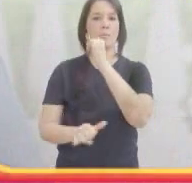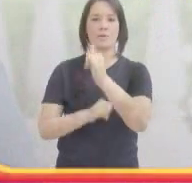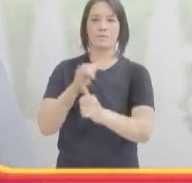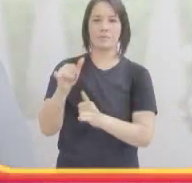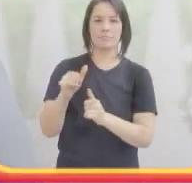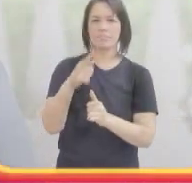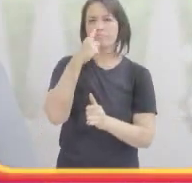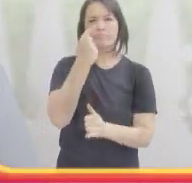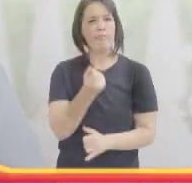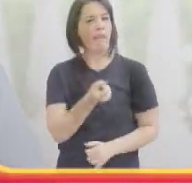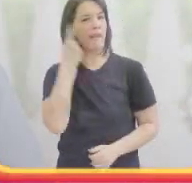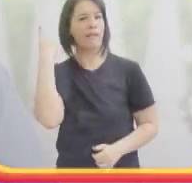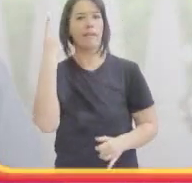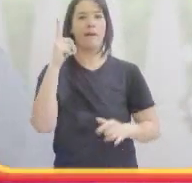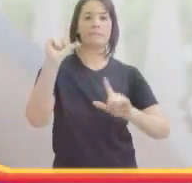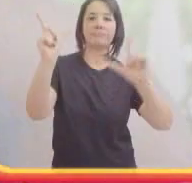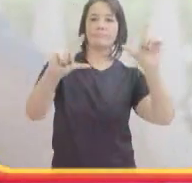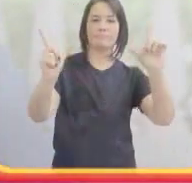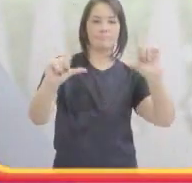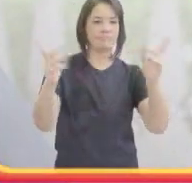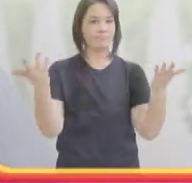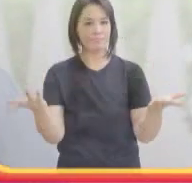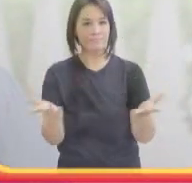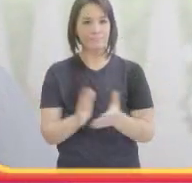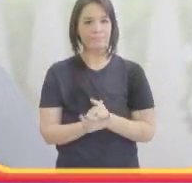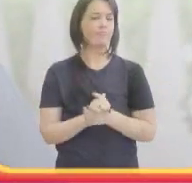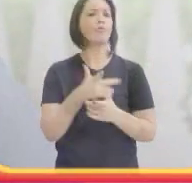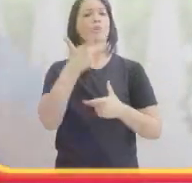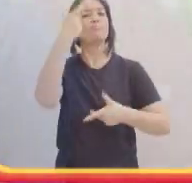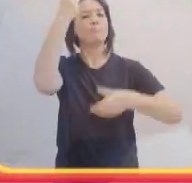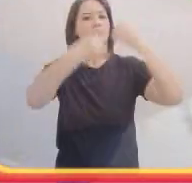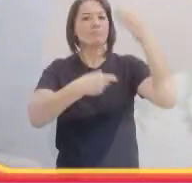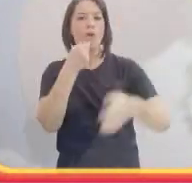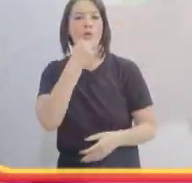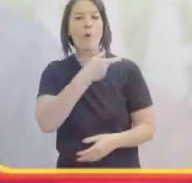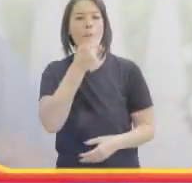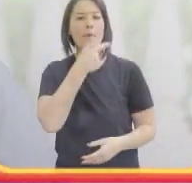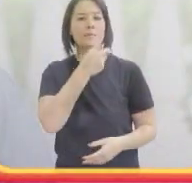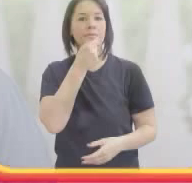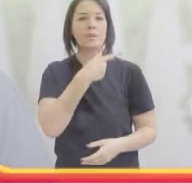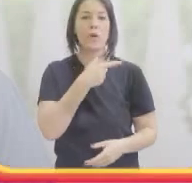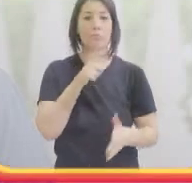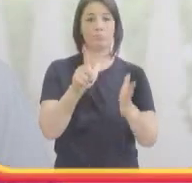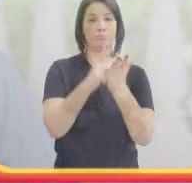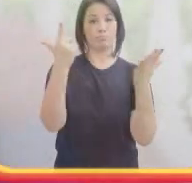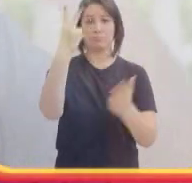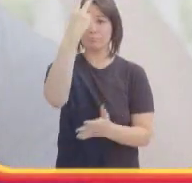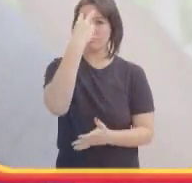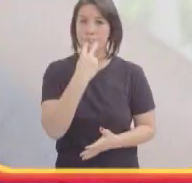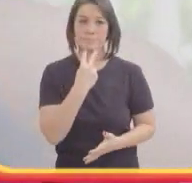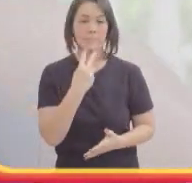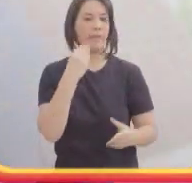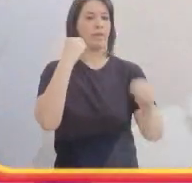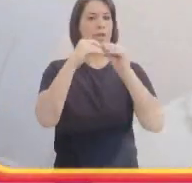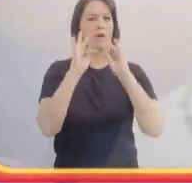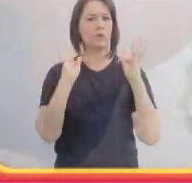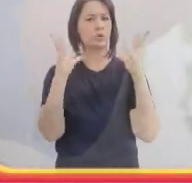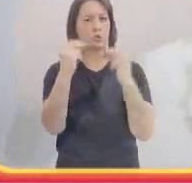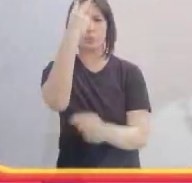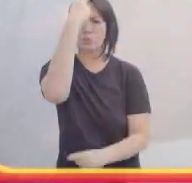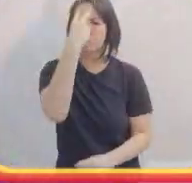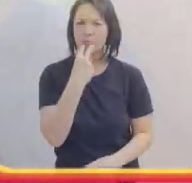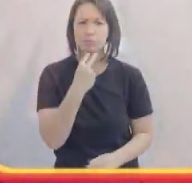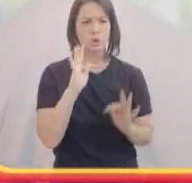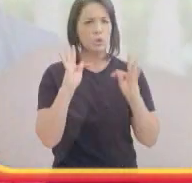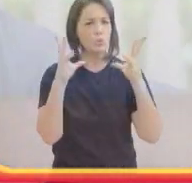falta de informação. Você não liga a televisão, tá passando um comercial que tem um cego. Não liga, tá lá um jornalista cego, na